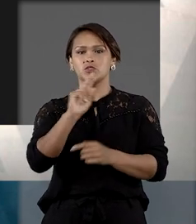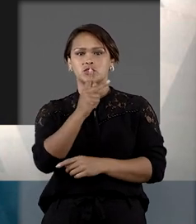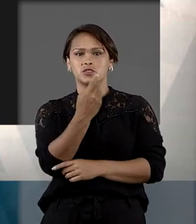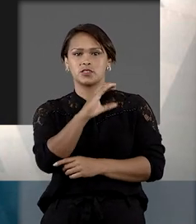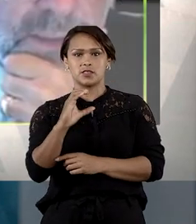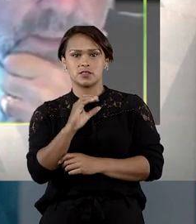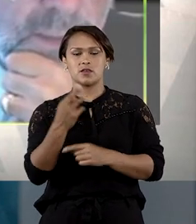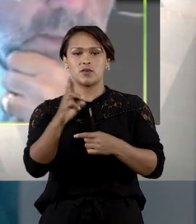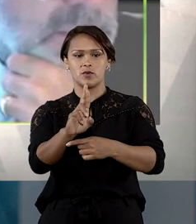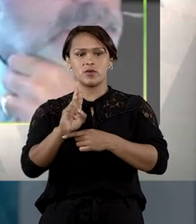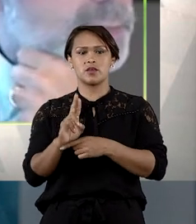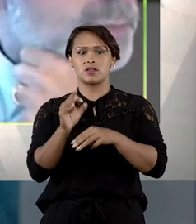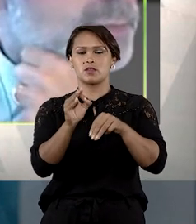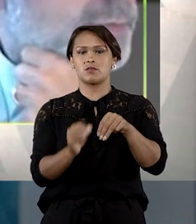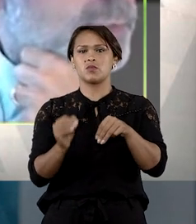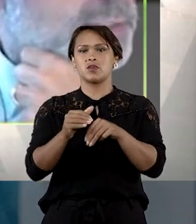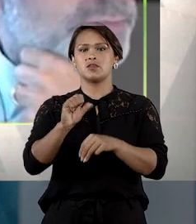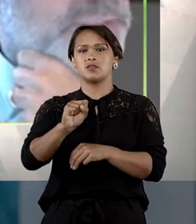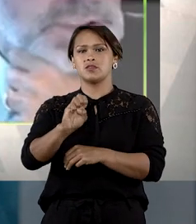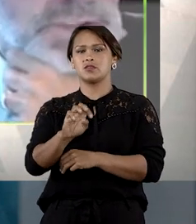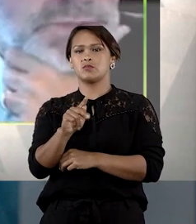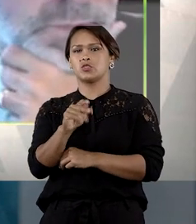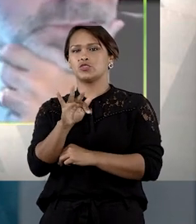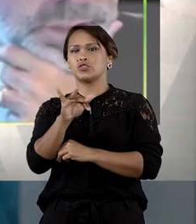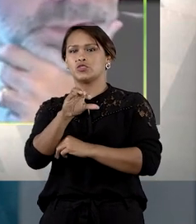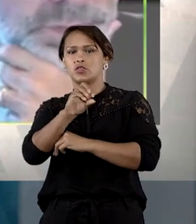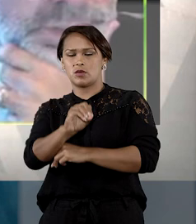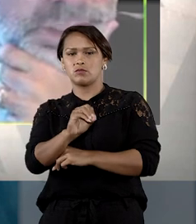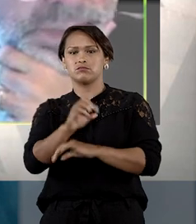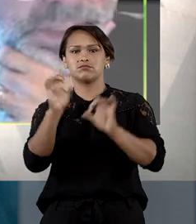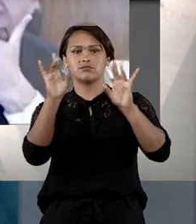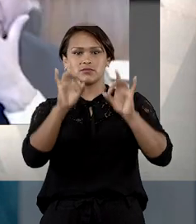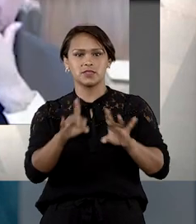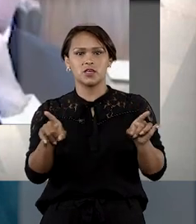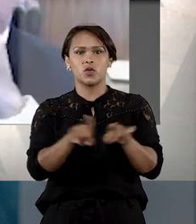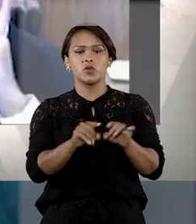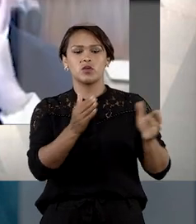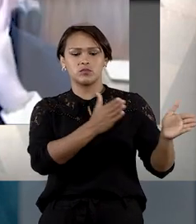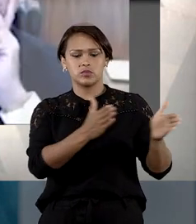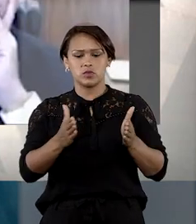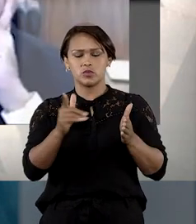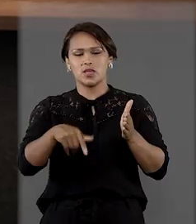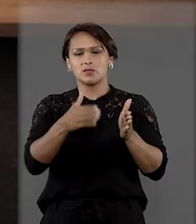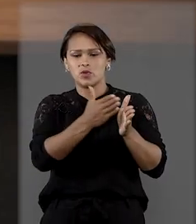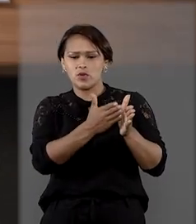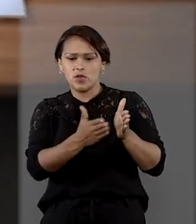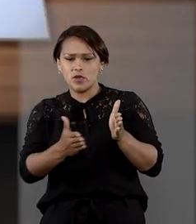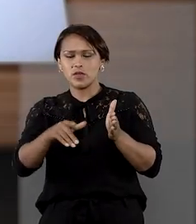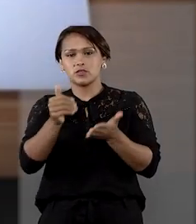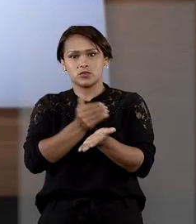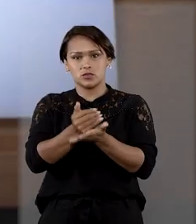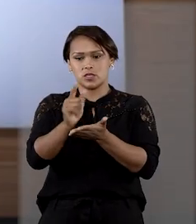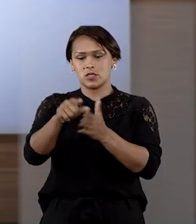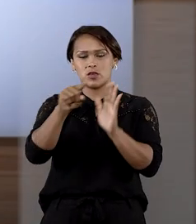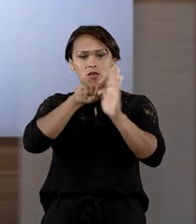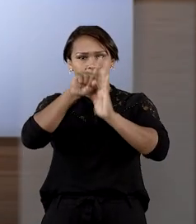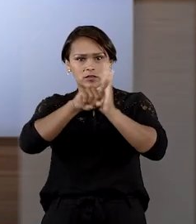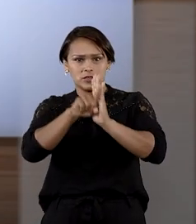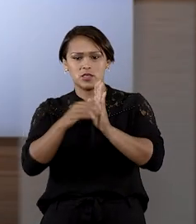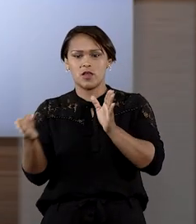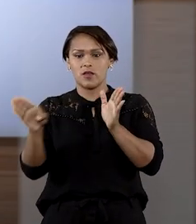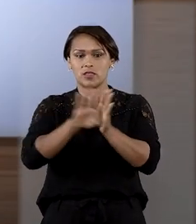habeas corpus. O relator, ministro Sebastião Rey Jr., destacou que o tempo transcorrido desde o início das